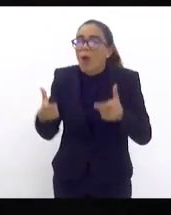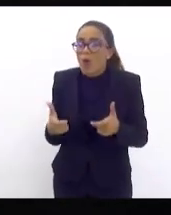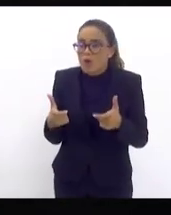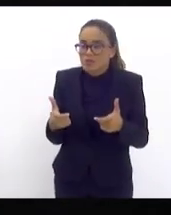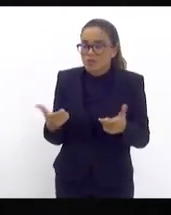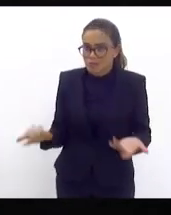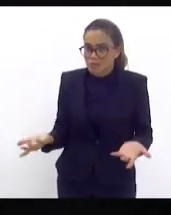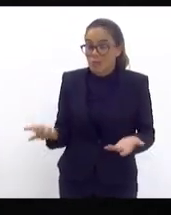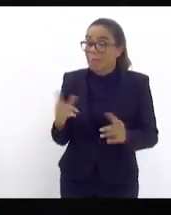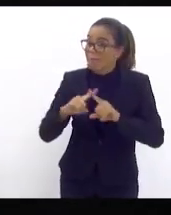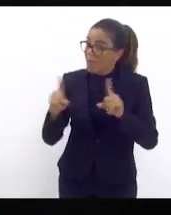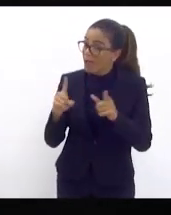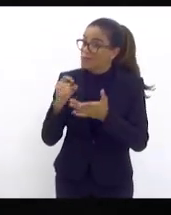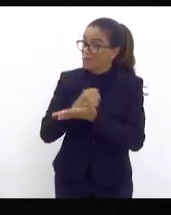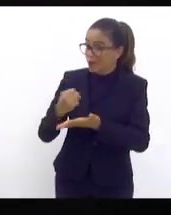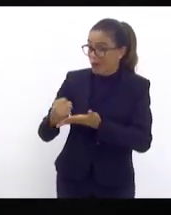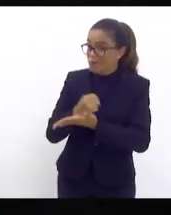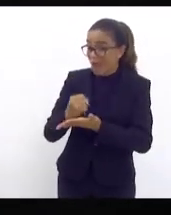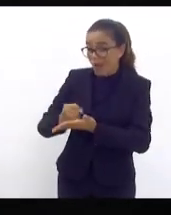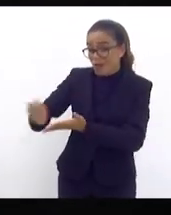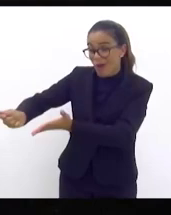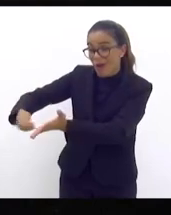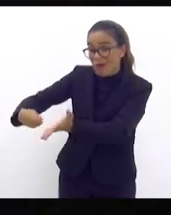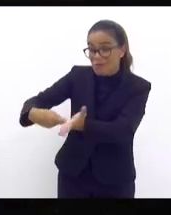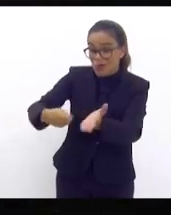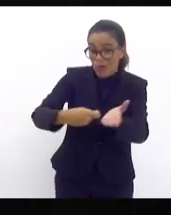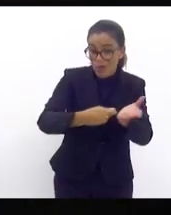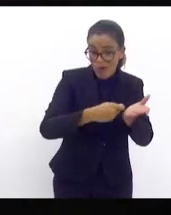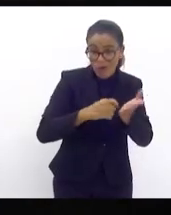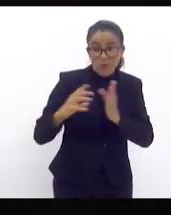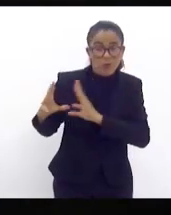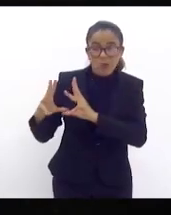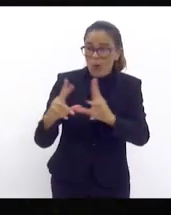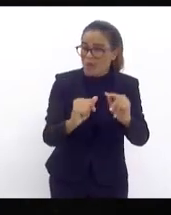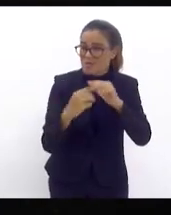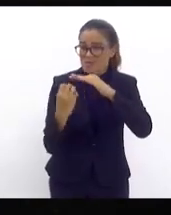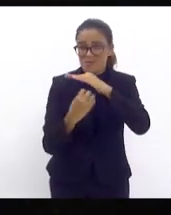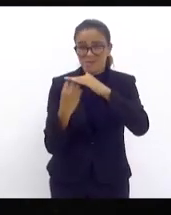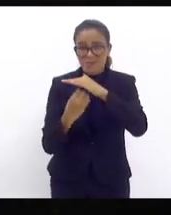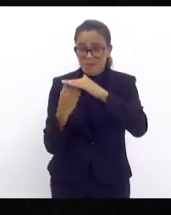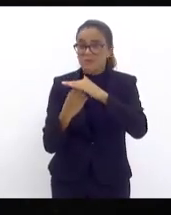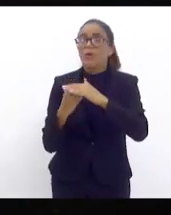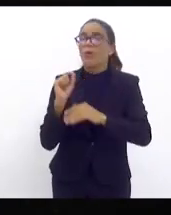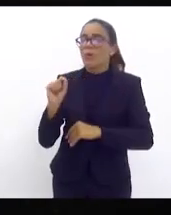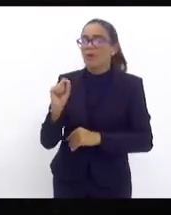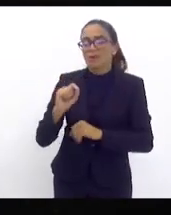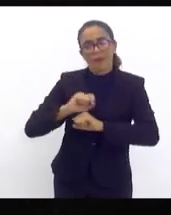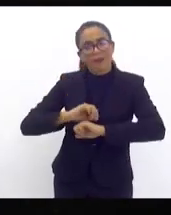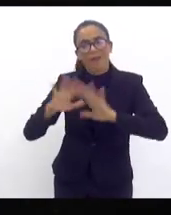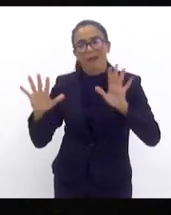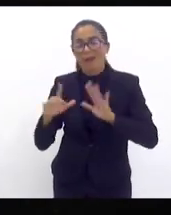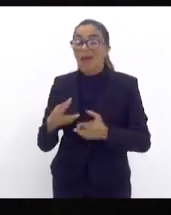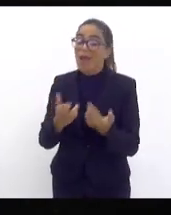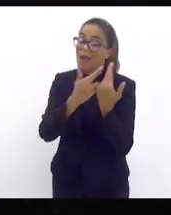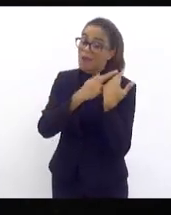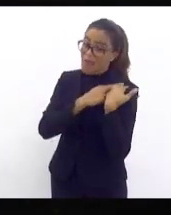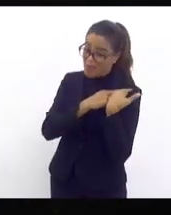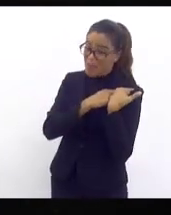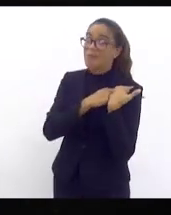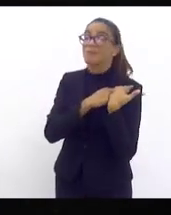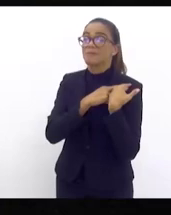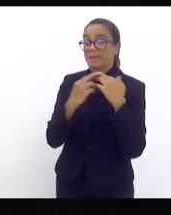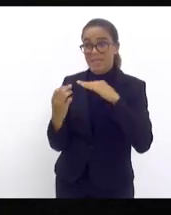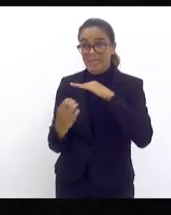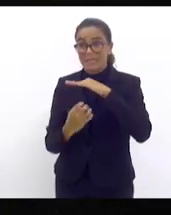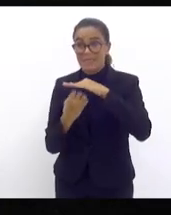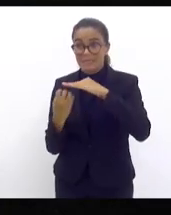no contrato que eles assinaram essas empresas todas que ganharam essa concessão está lá bem claro que é de competência da concessão